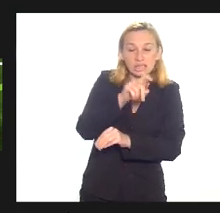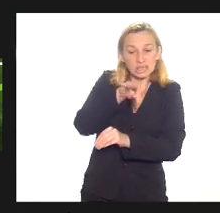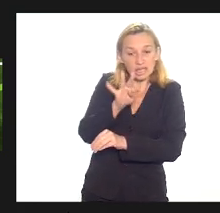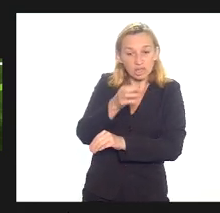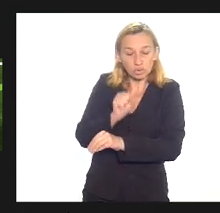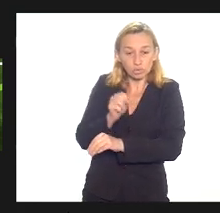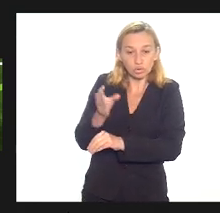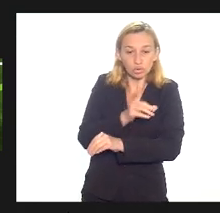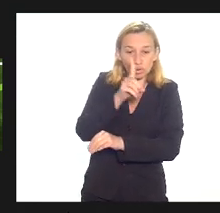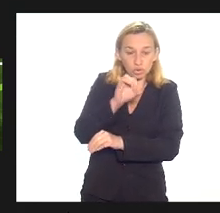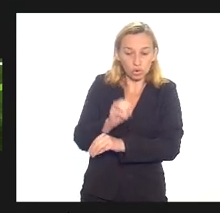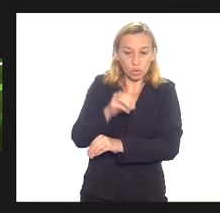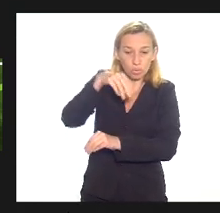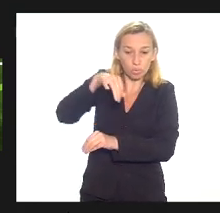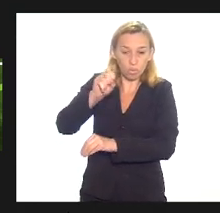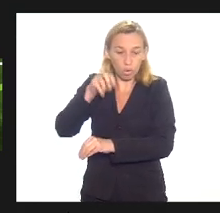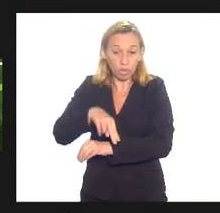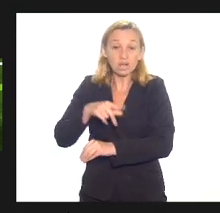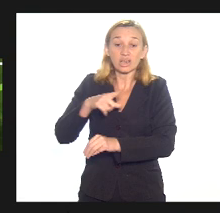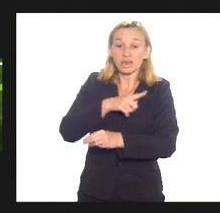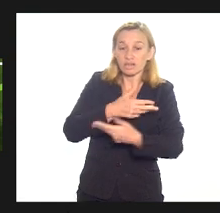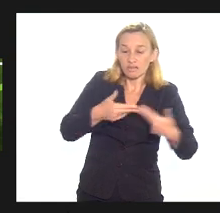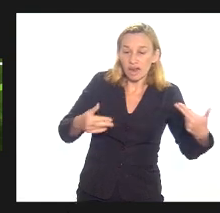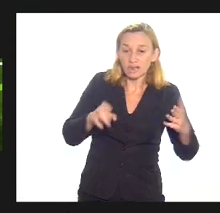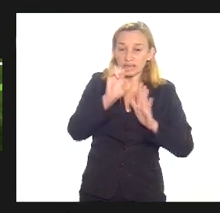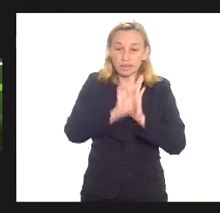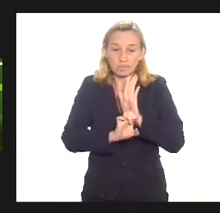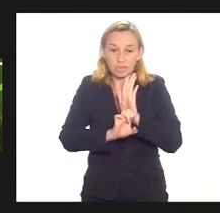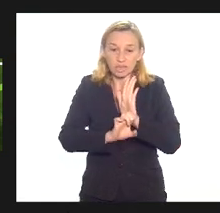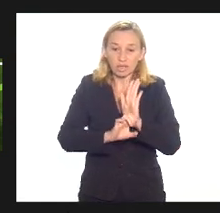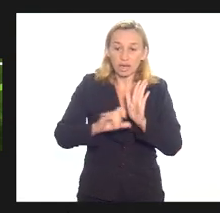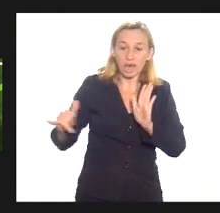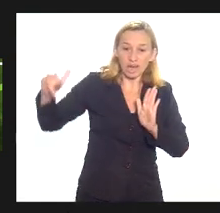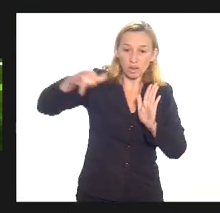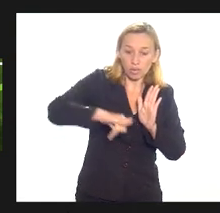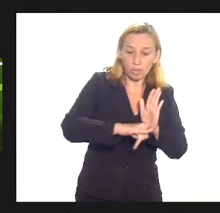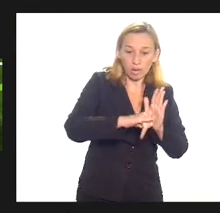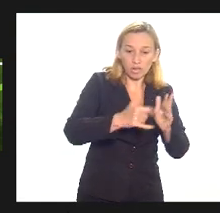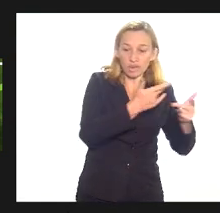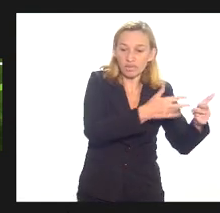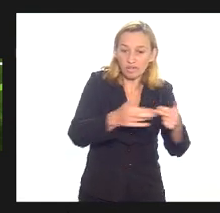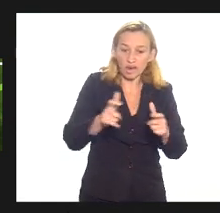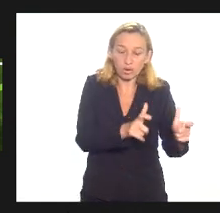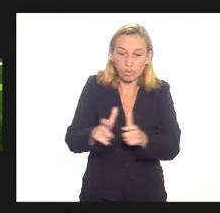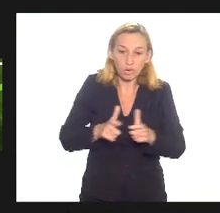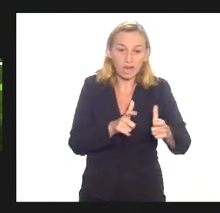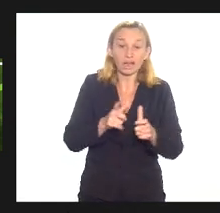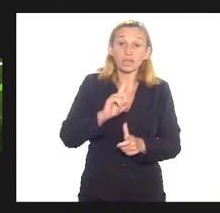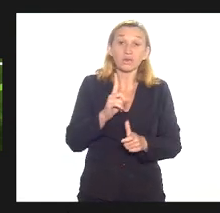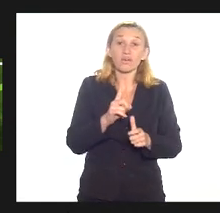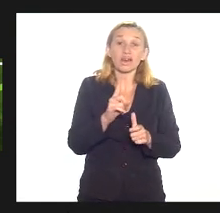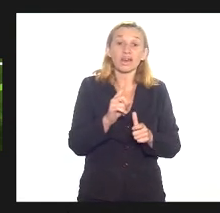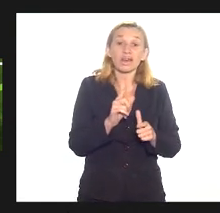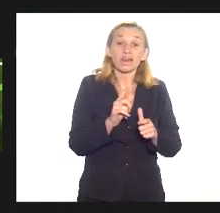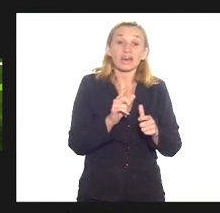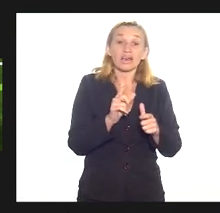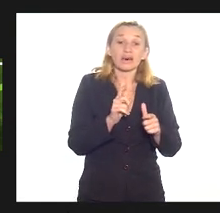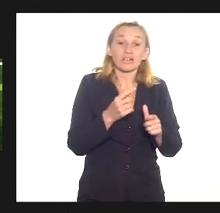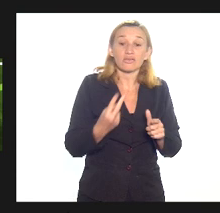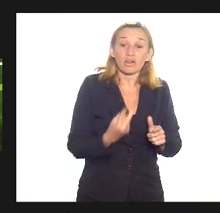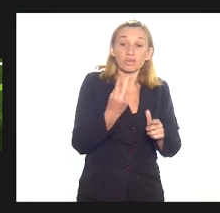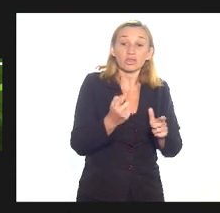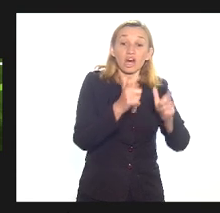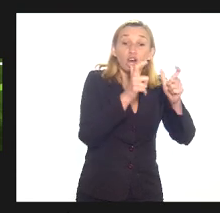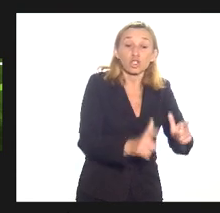querendo botar aeroporto da Caixa Prego aeroporto não sei de onde a questão não é privilegiar uma